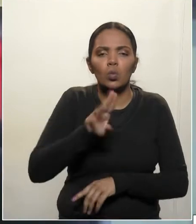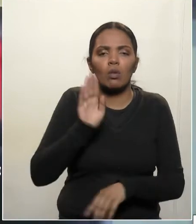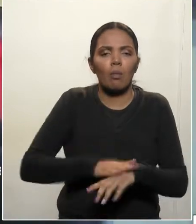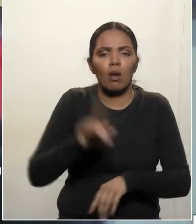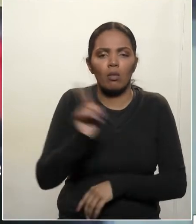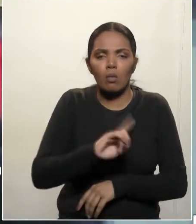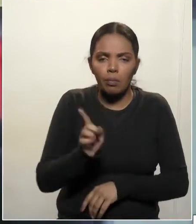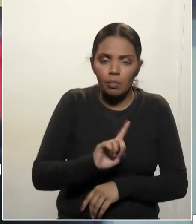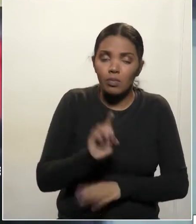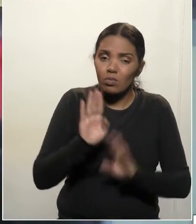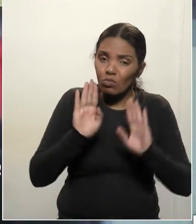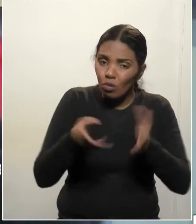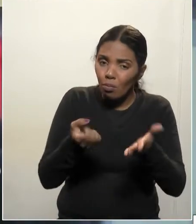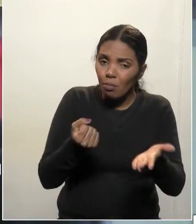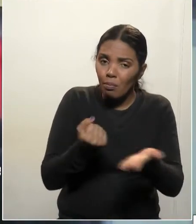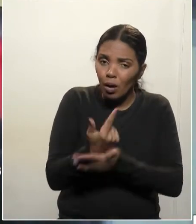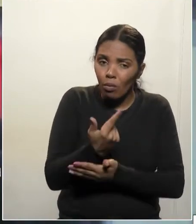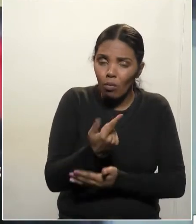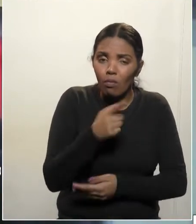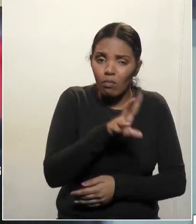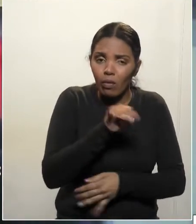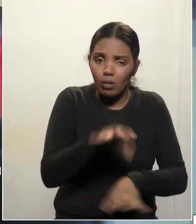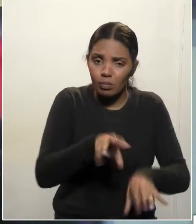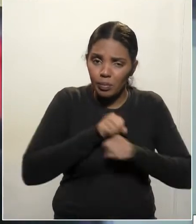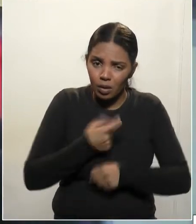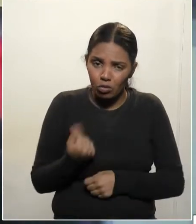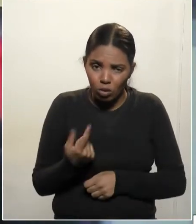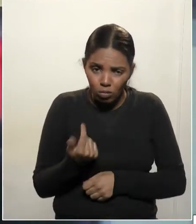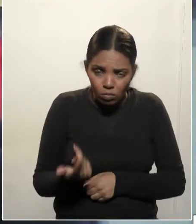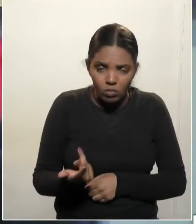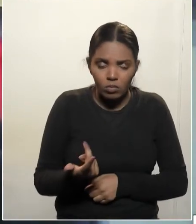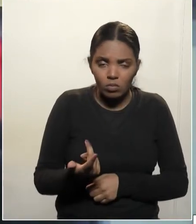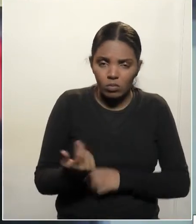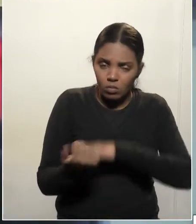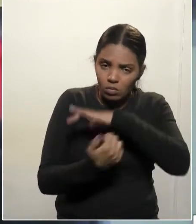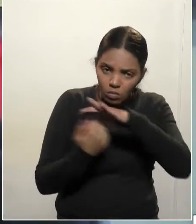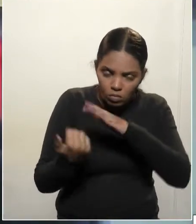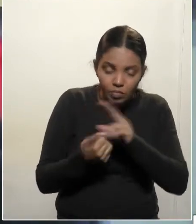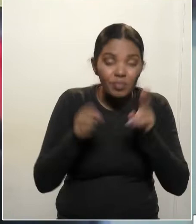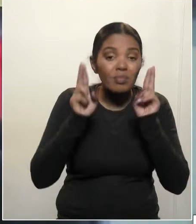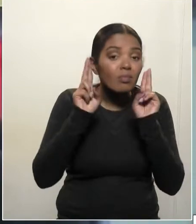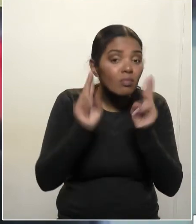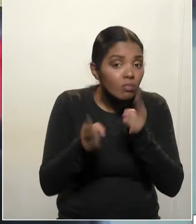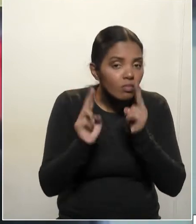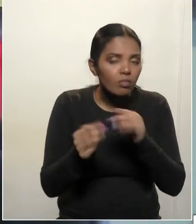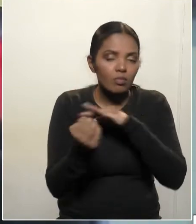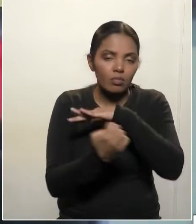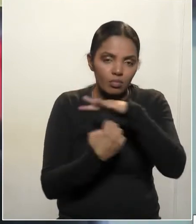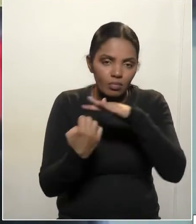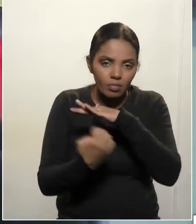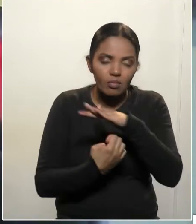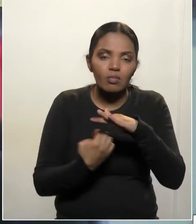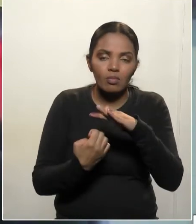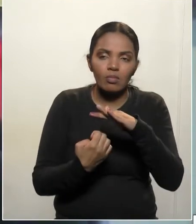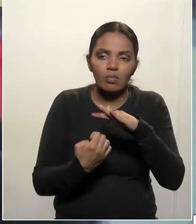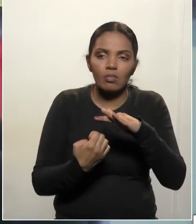esse valor que já foi pago para as empresas será apropriado pelas empresas. As mesmas empresas que,